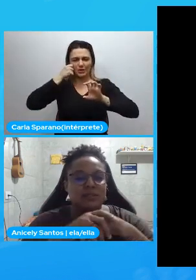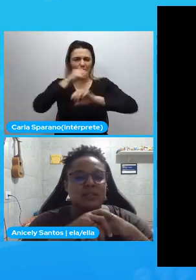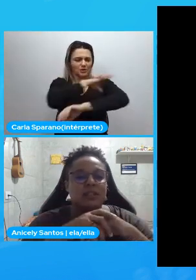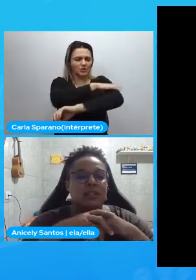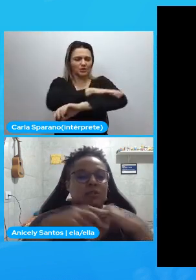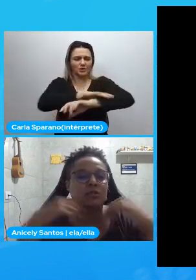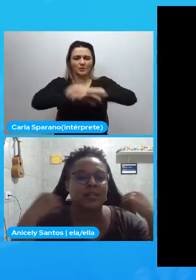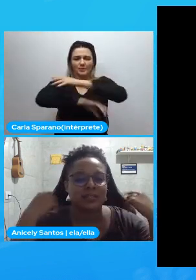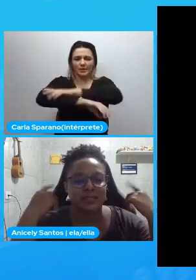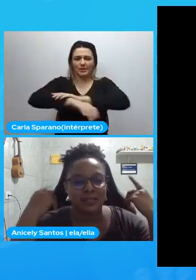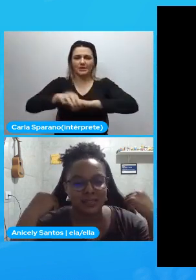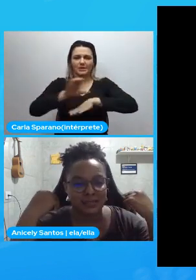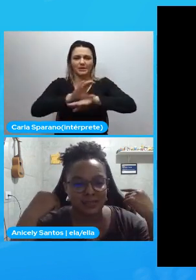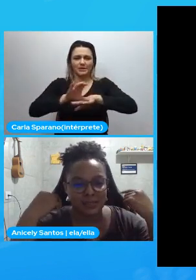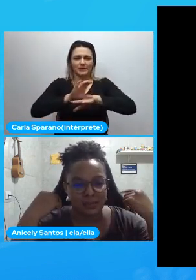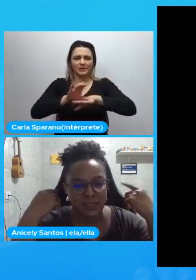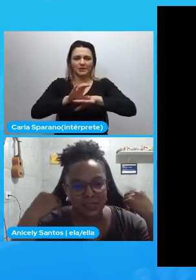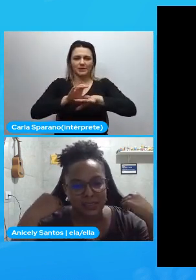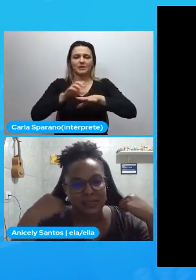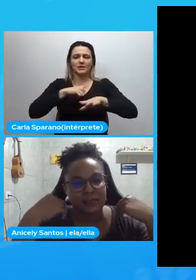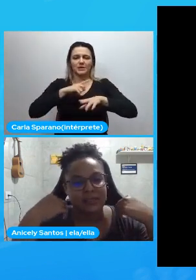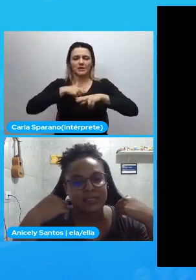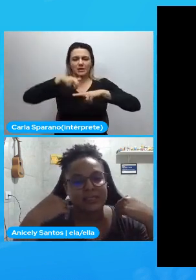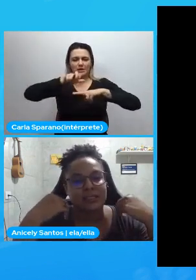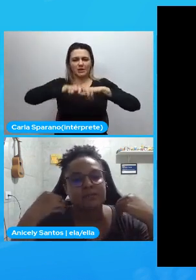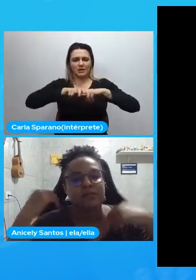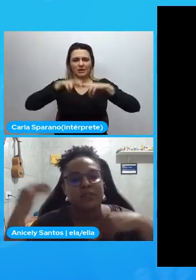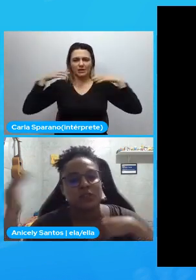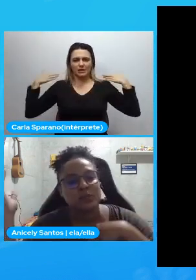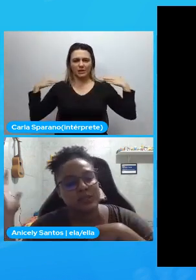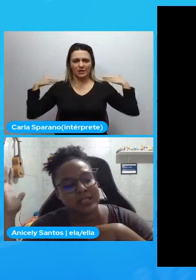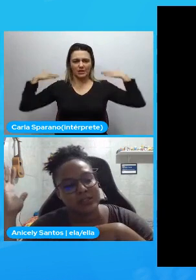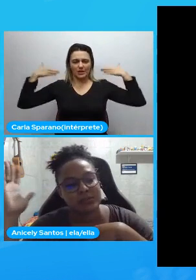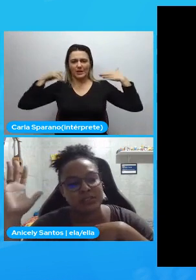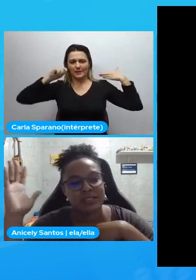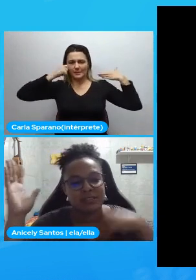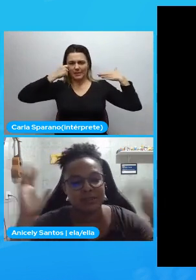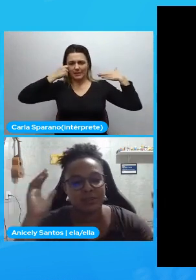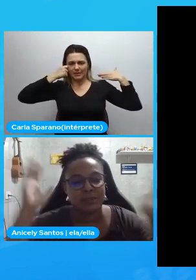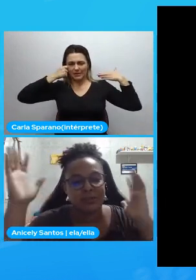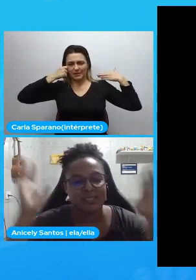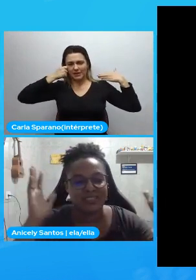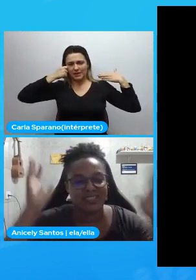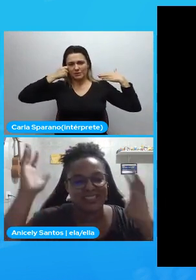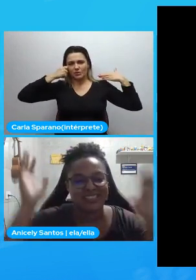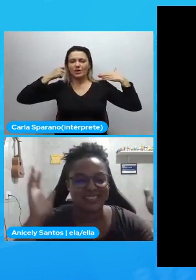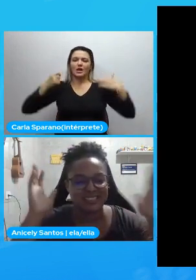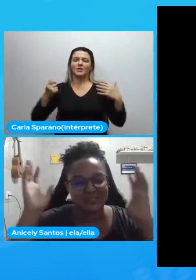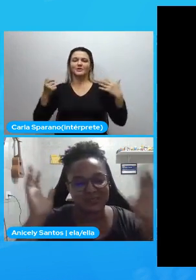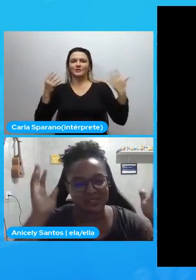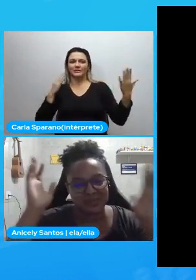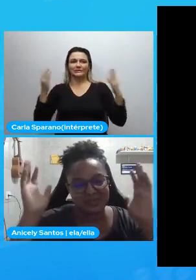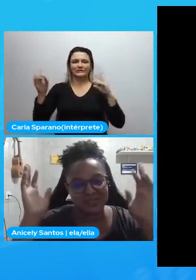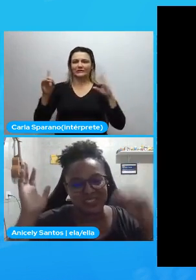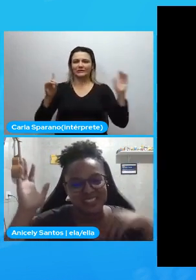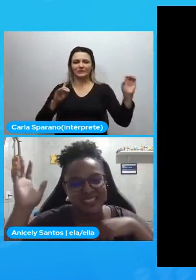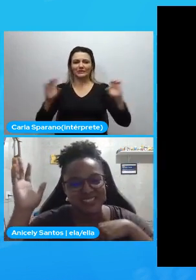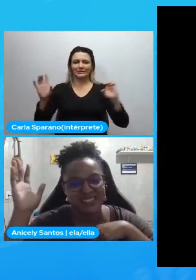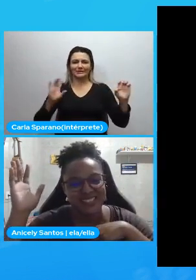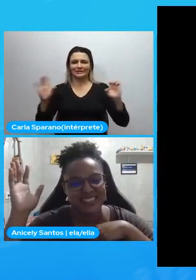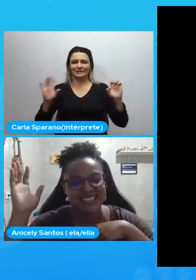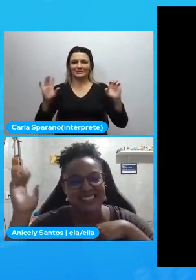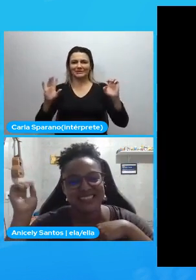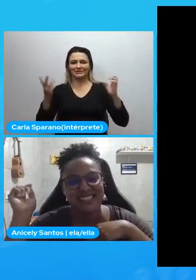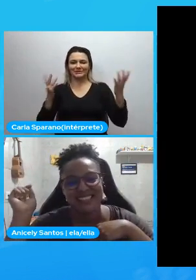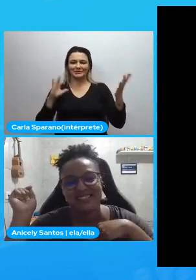cinzas. Eu estou sentada numa cadeira, que ela é preta. Do meu lado direito, eu tenho um problema com o lado esquerdo e direito. Eu estou fazendo pelo vídeo.